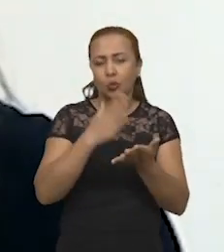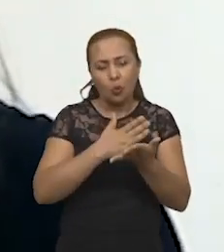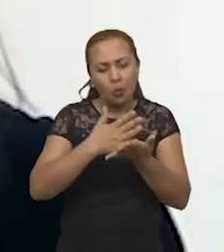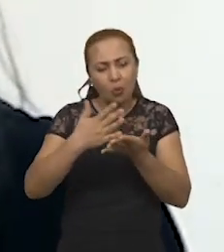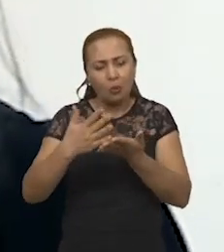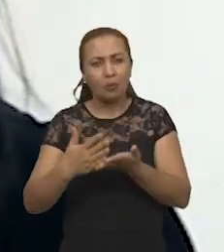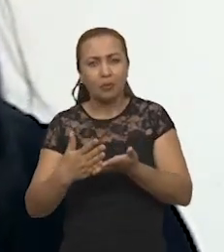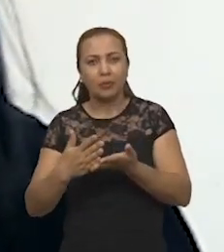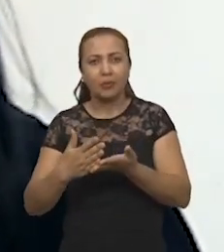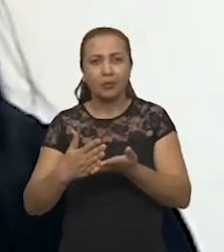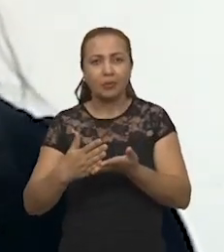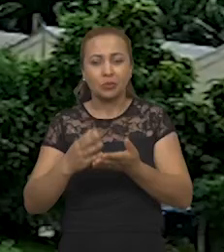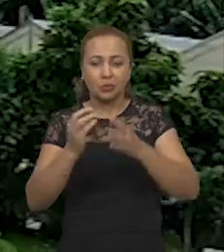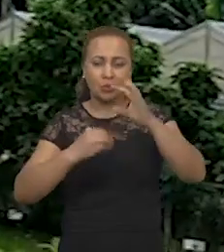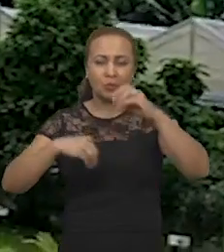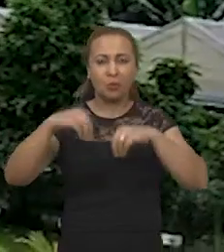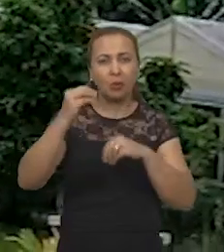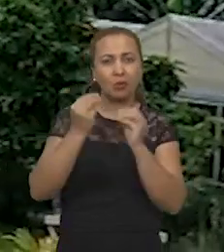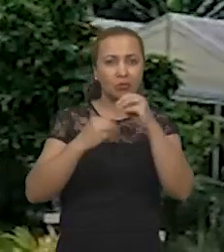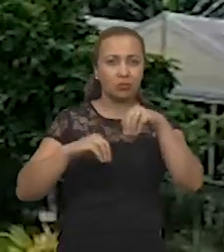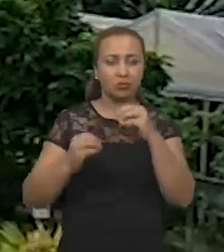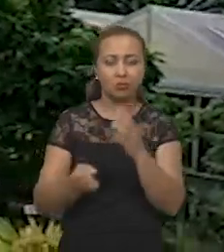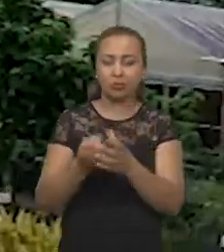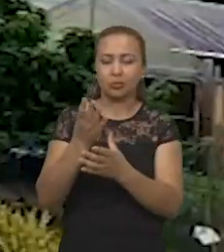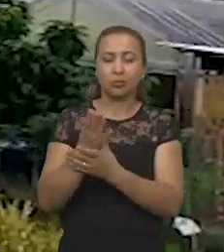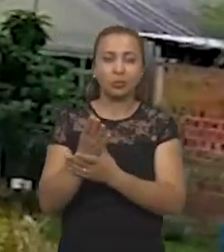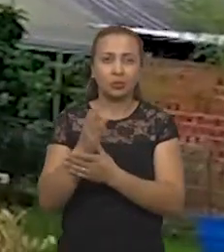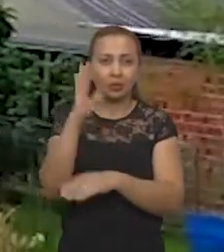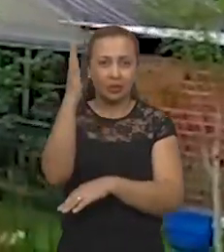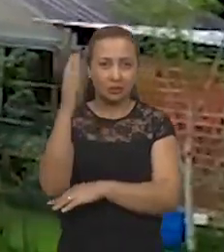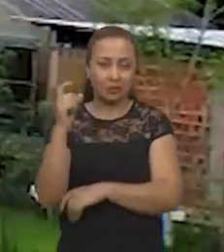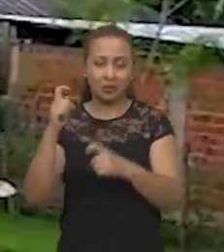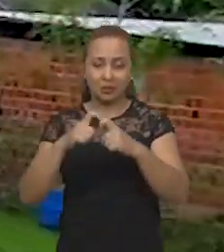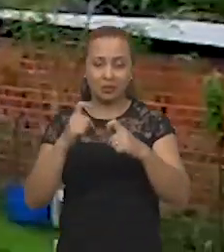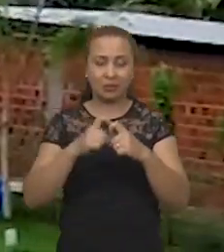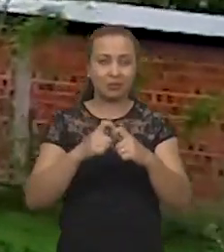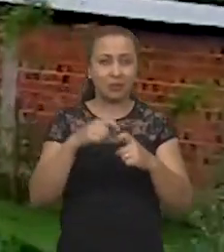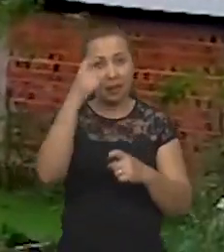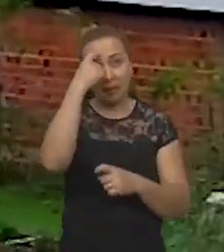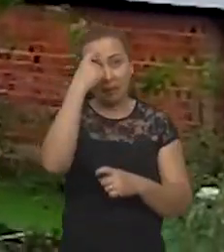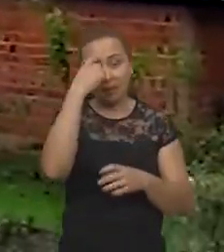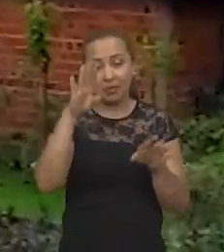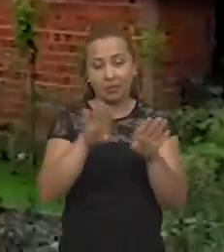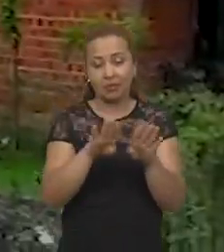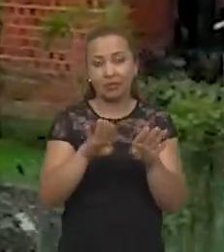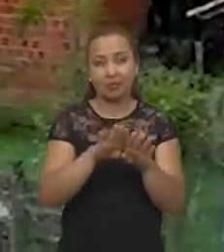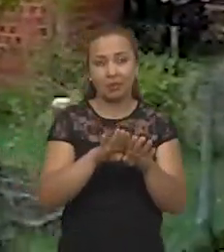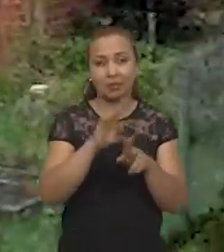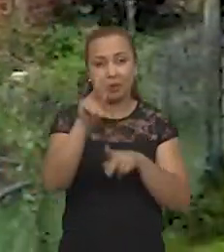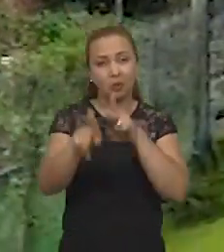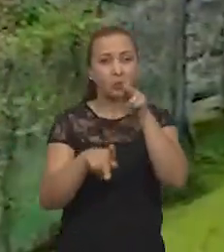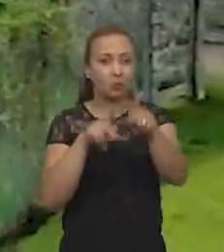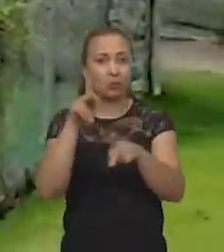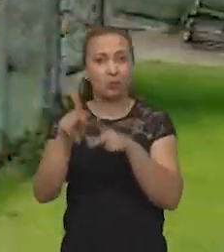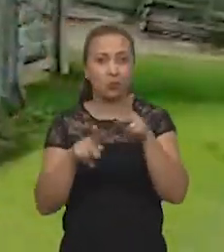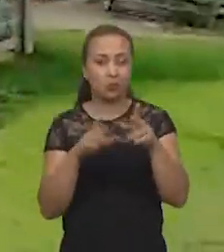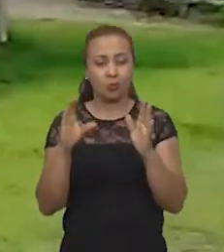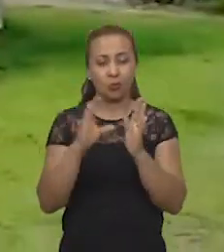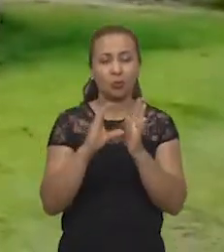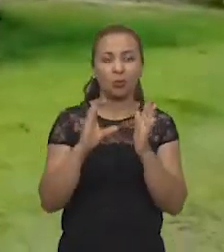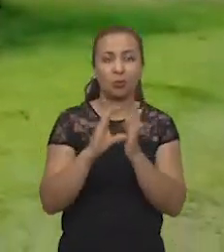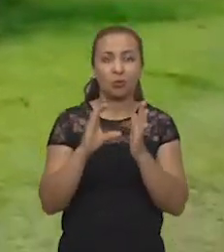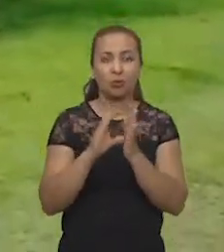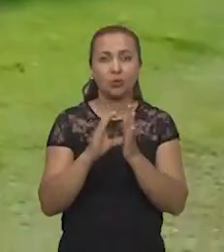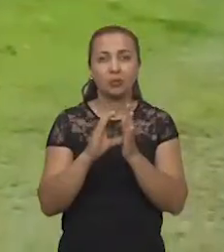princípios ativos provenientes das plantas medicinais, é pensar também nas populações, nas